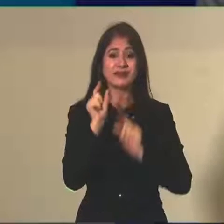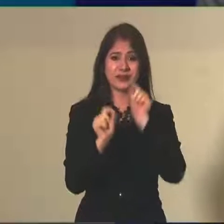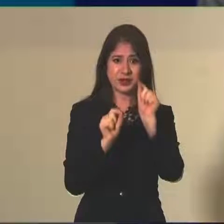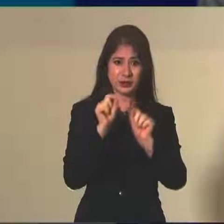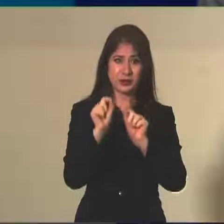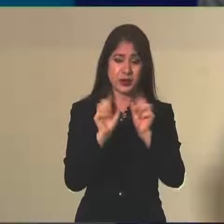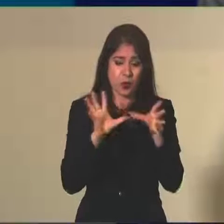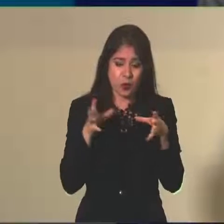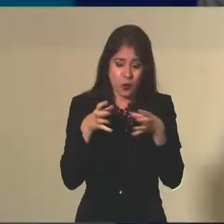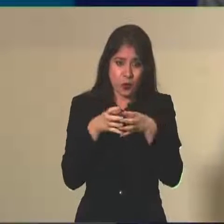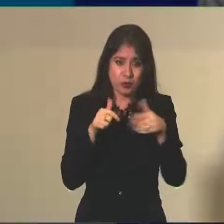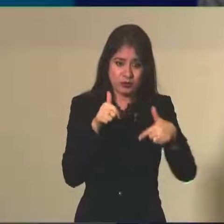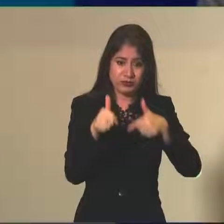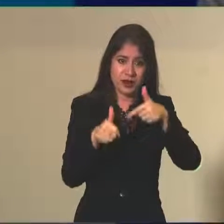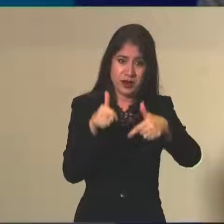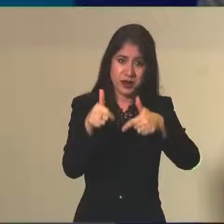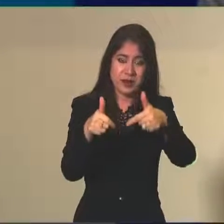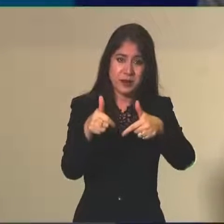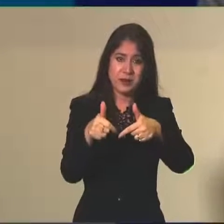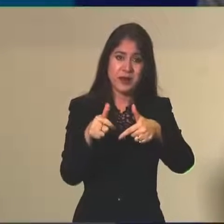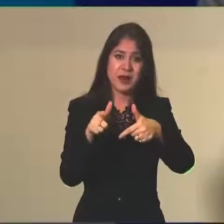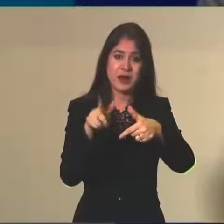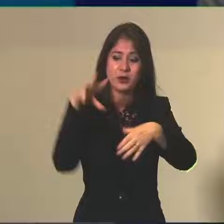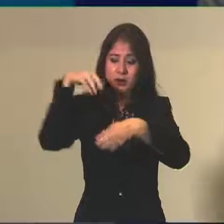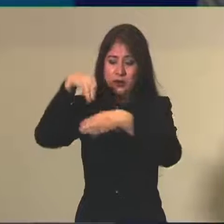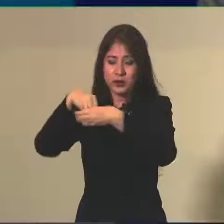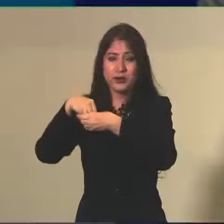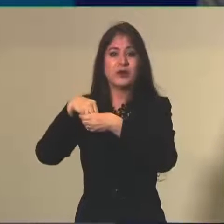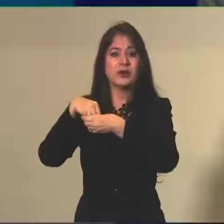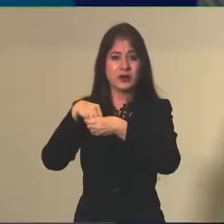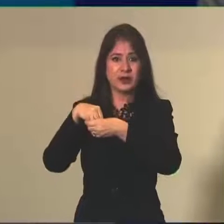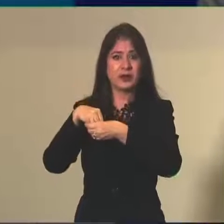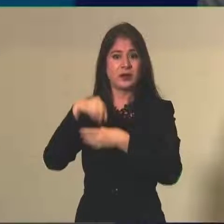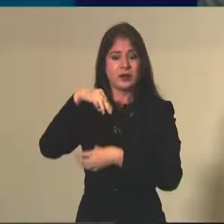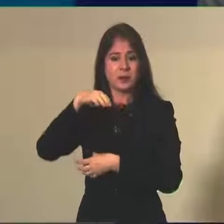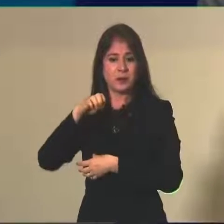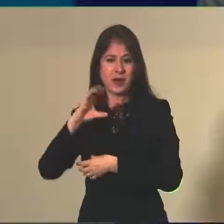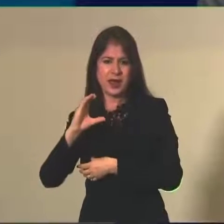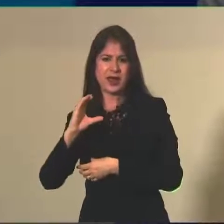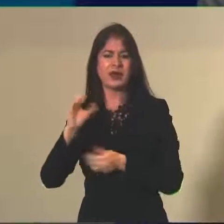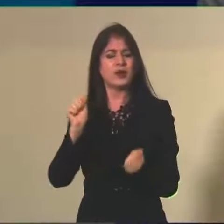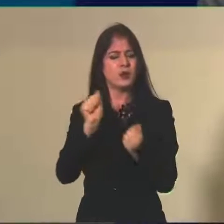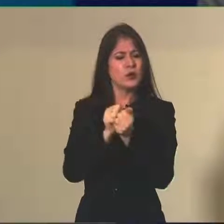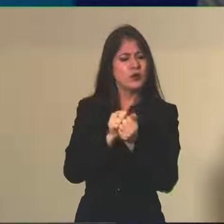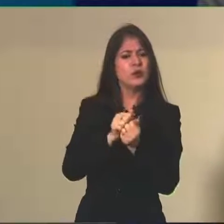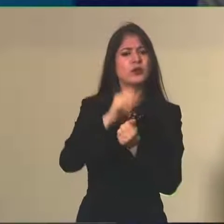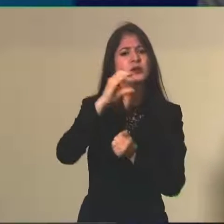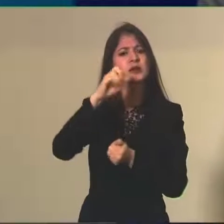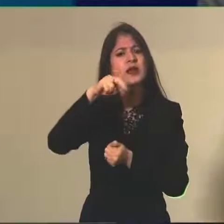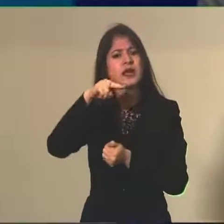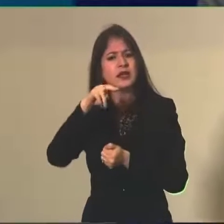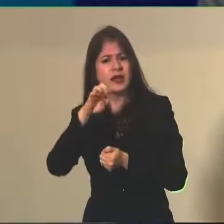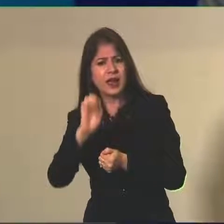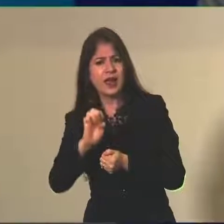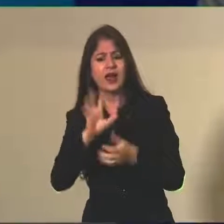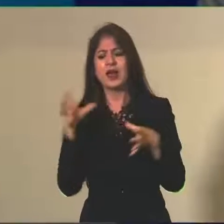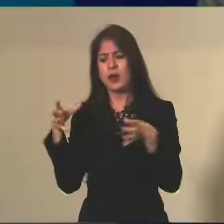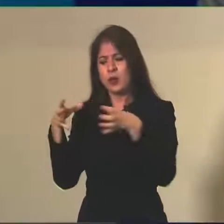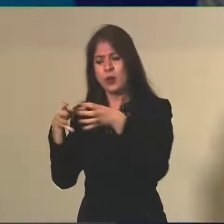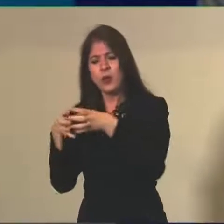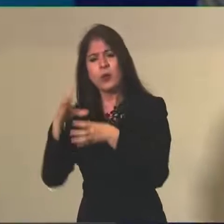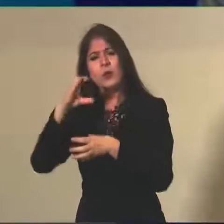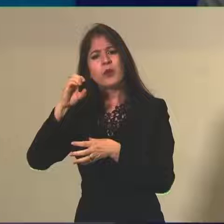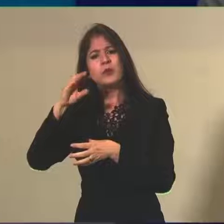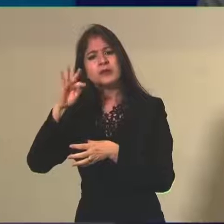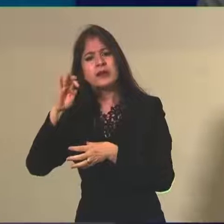um grupo de trabalho que foi estabelecido lá no Ministério da Educação, com a participação do CNE, participação do CONCED,